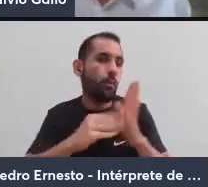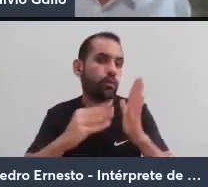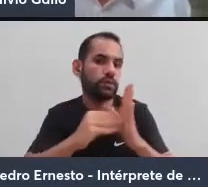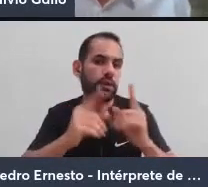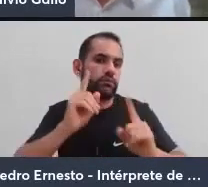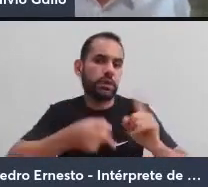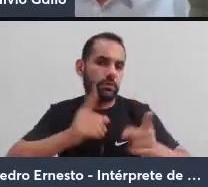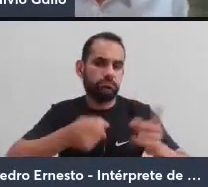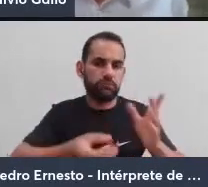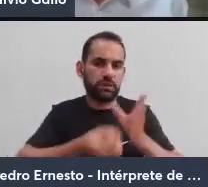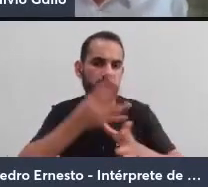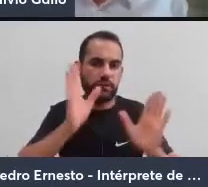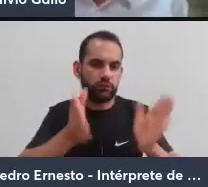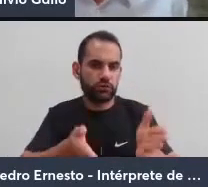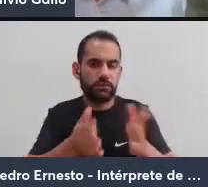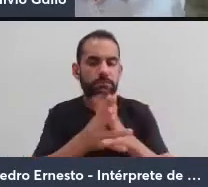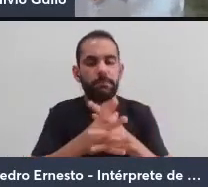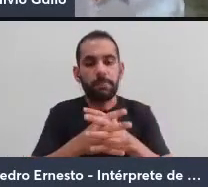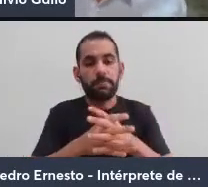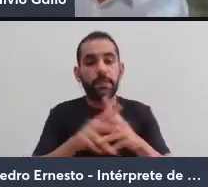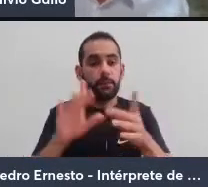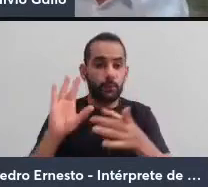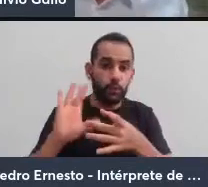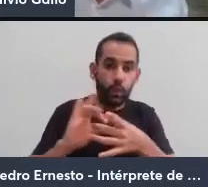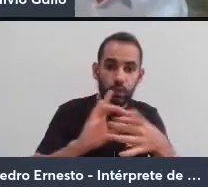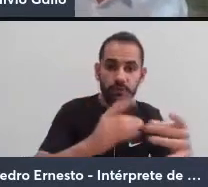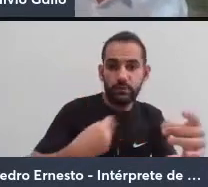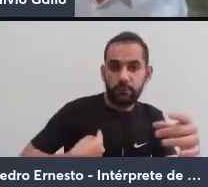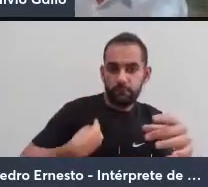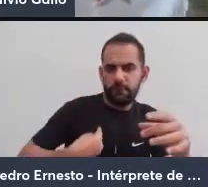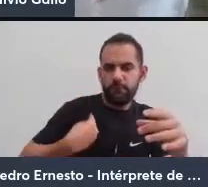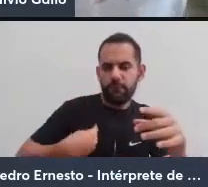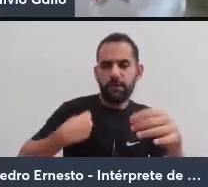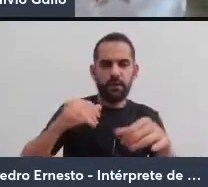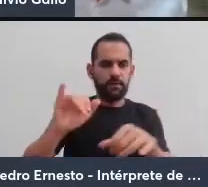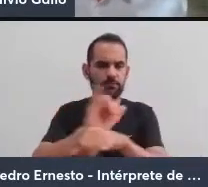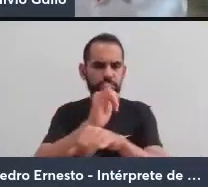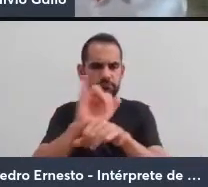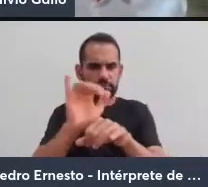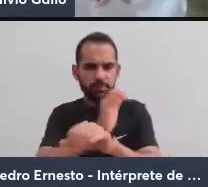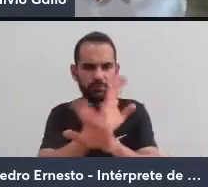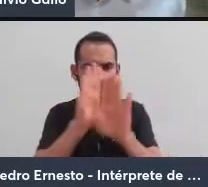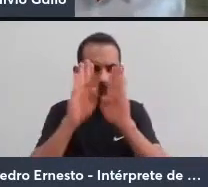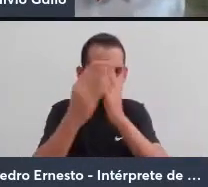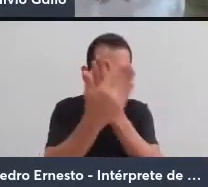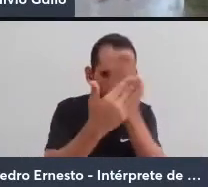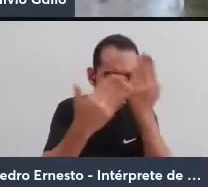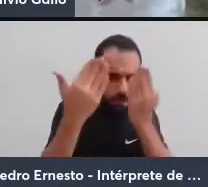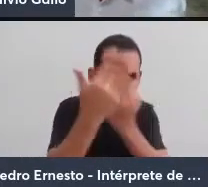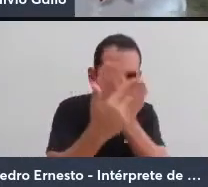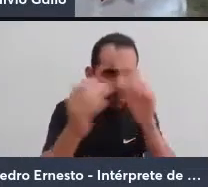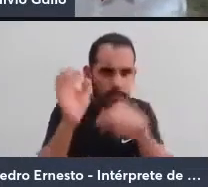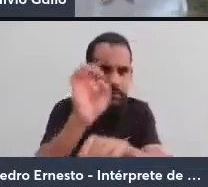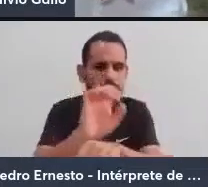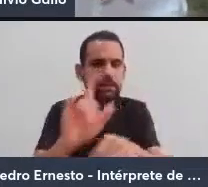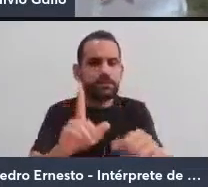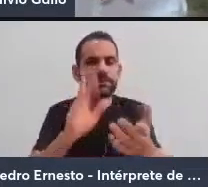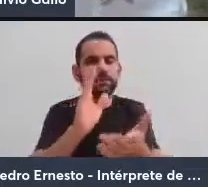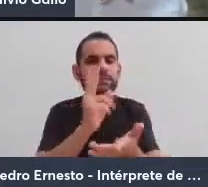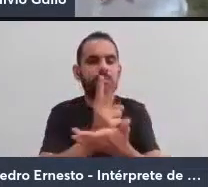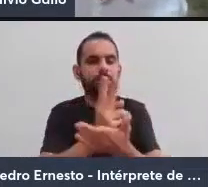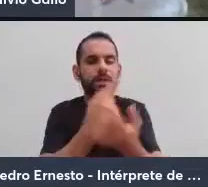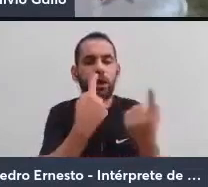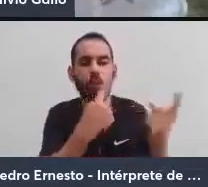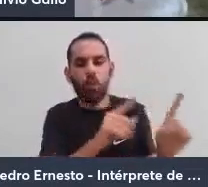Estado, então, nesse contexto, significa viver nas frestas do Estado, sabotando o Estado. E é em torno disso que eu